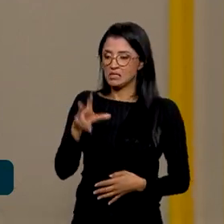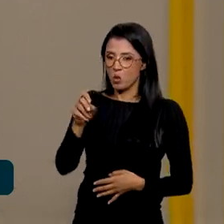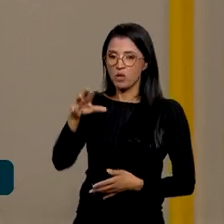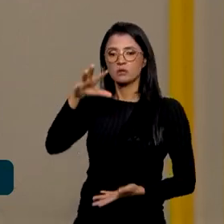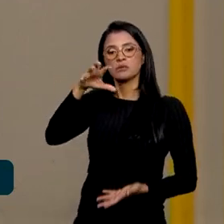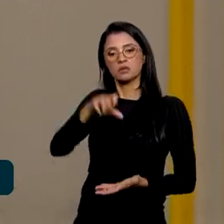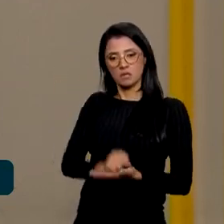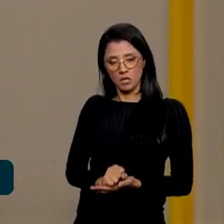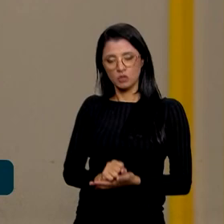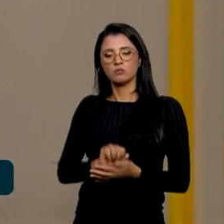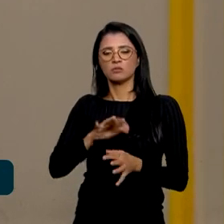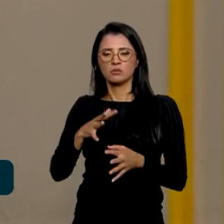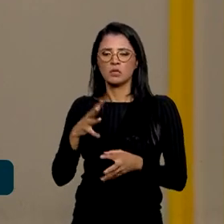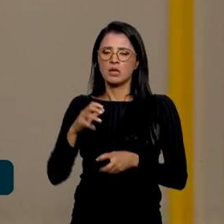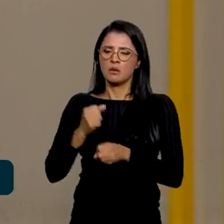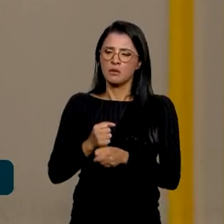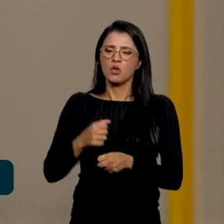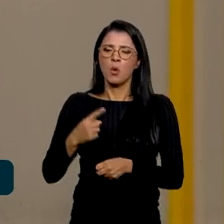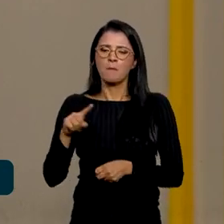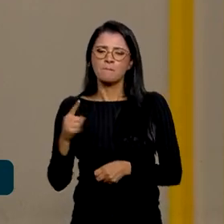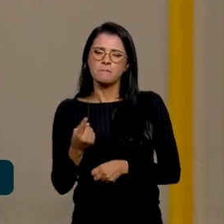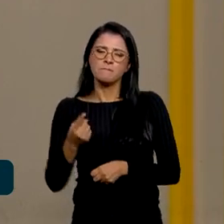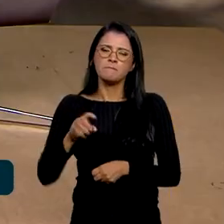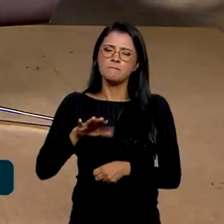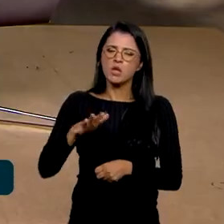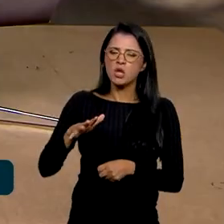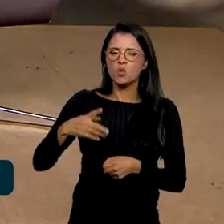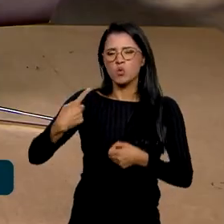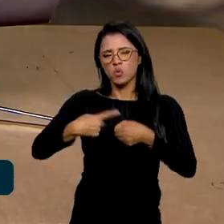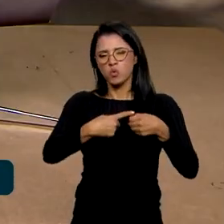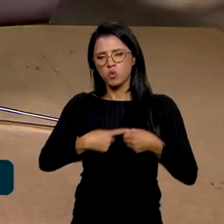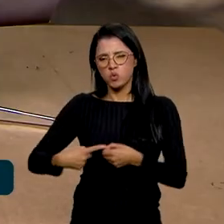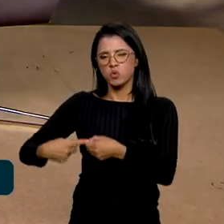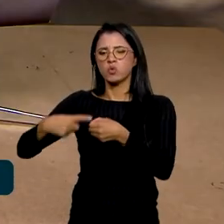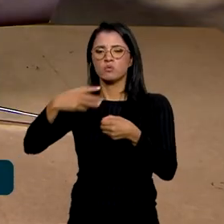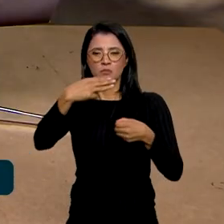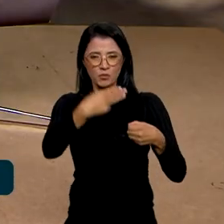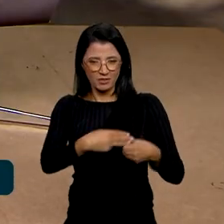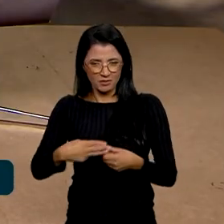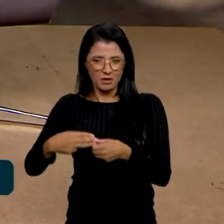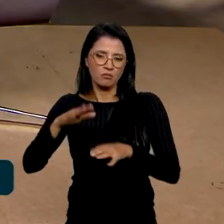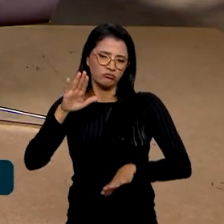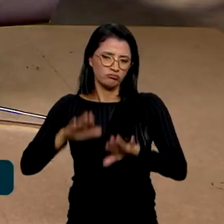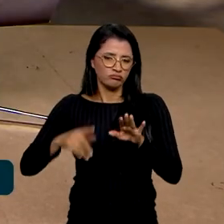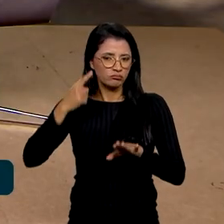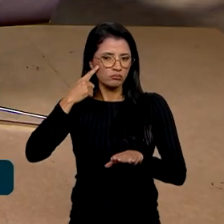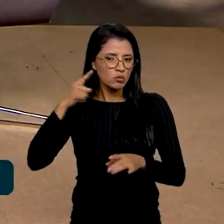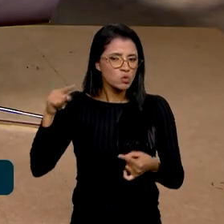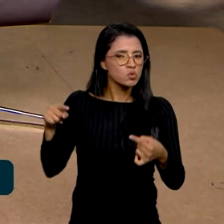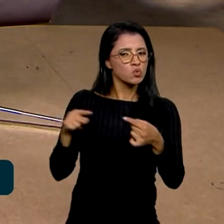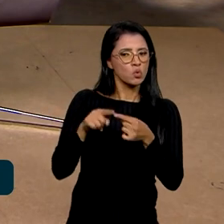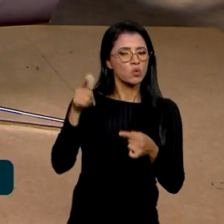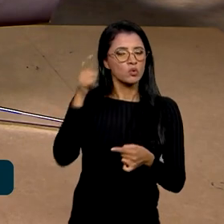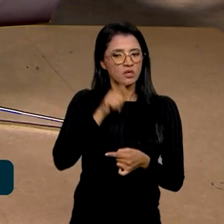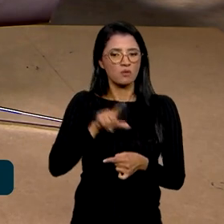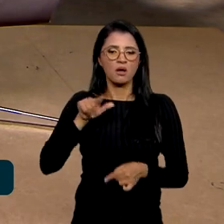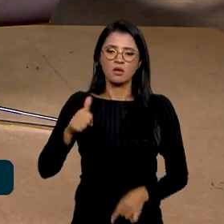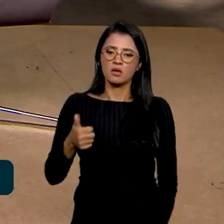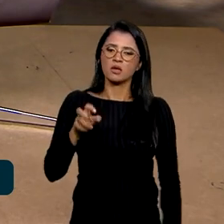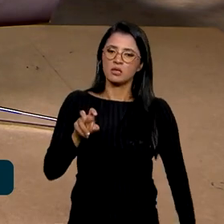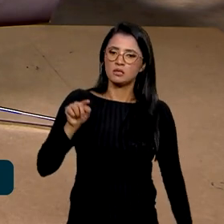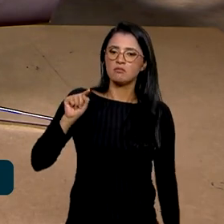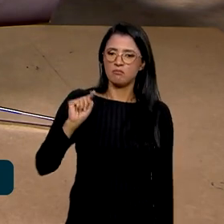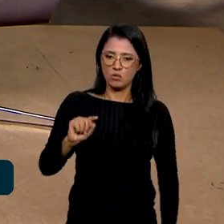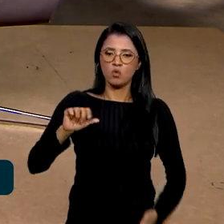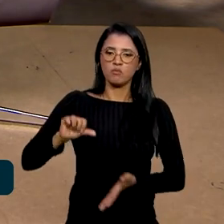estão em cerca de mil e poucos municípios. Então, a meta é a gente possa atingir o nosso plano nacional de cultura, que são 15 mil pontos,